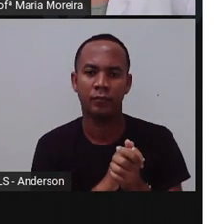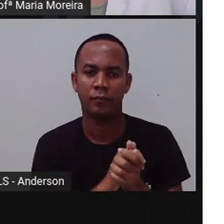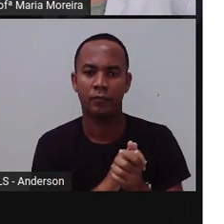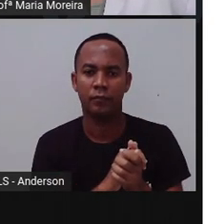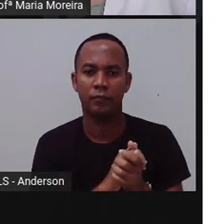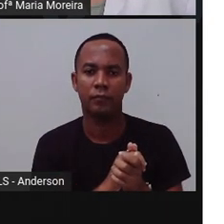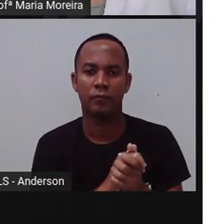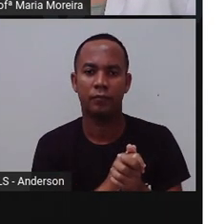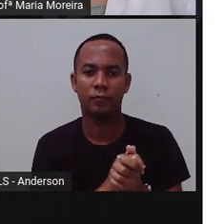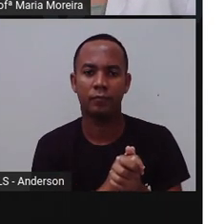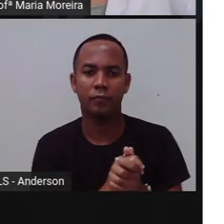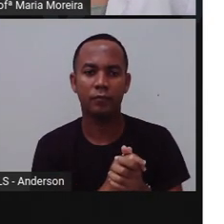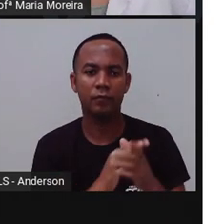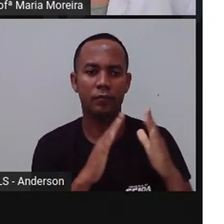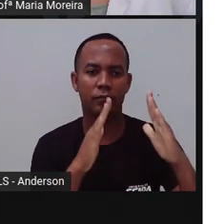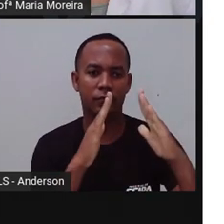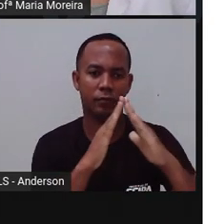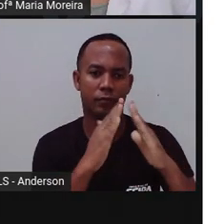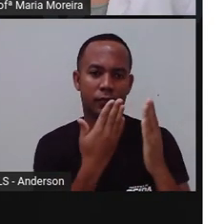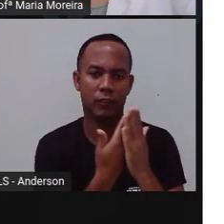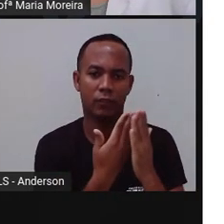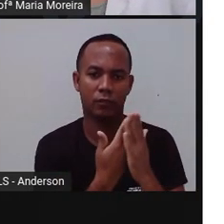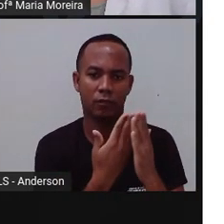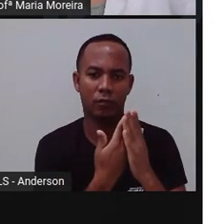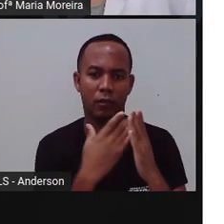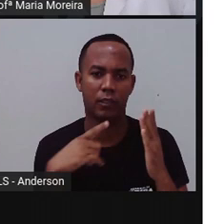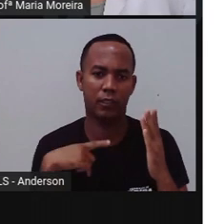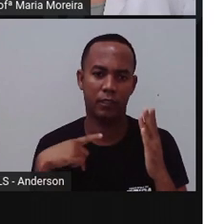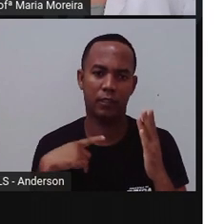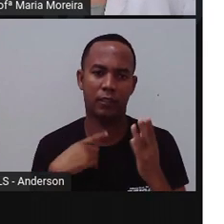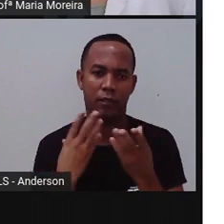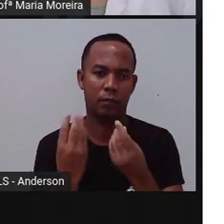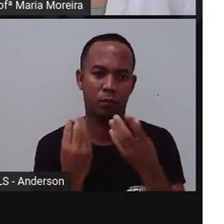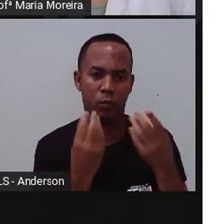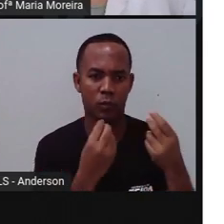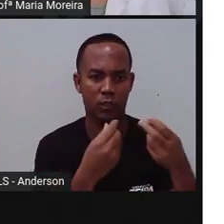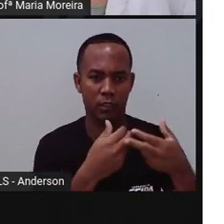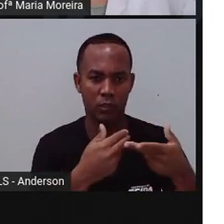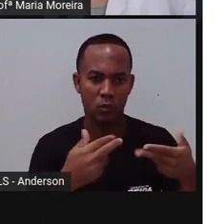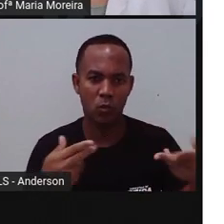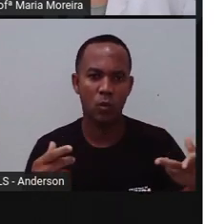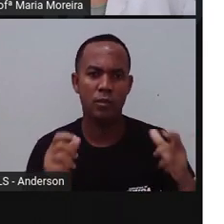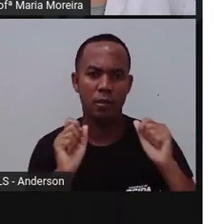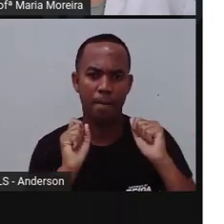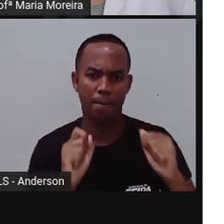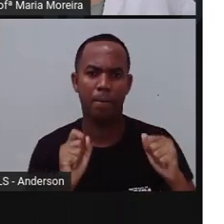Bom, na escola, né? Existe um monte de coisas, né? Que se pode...